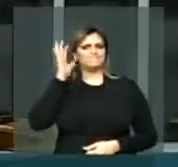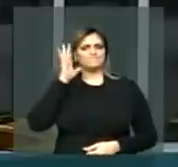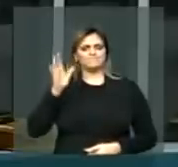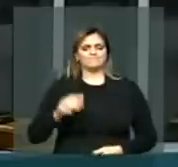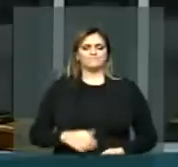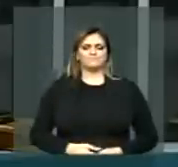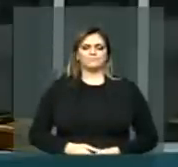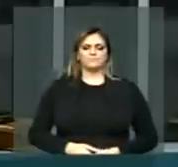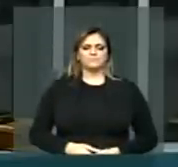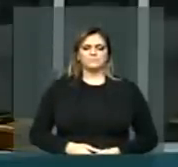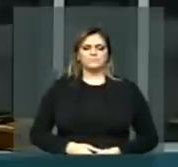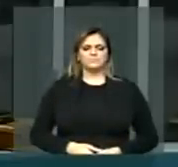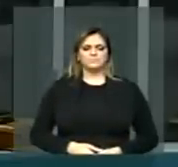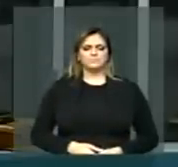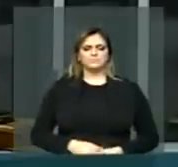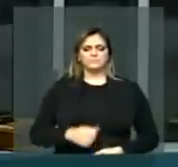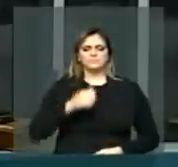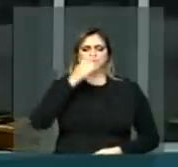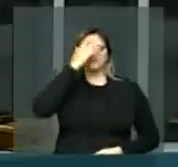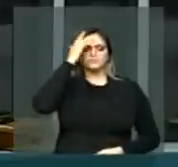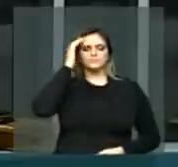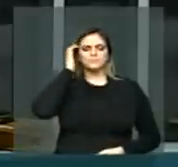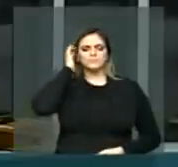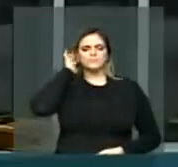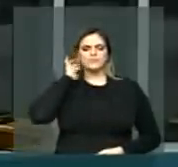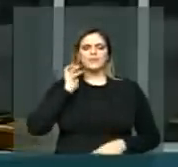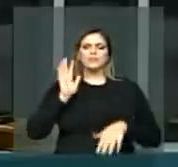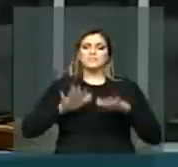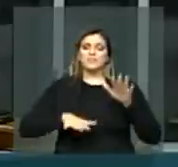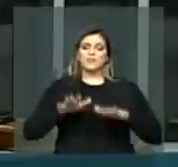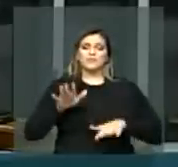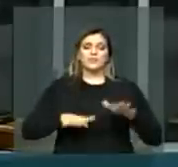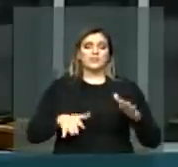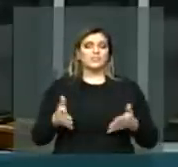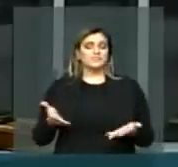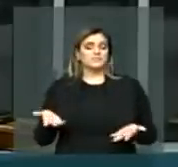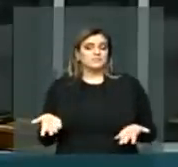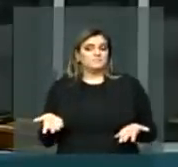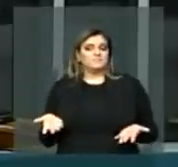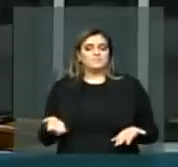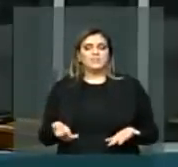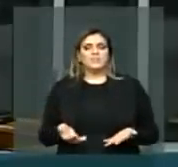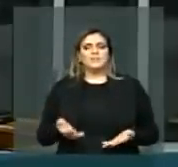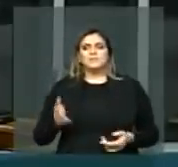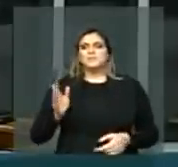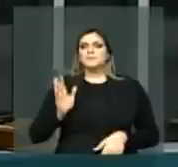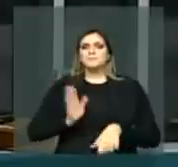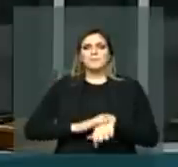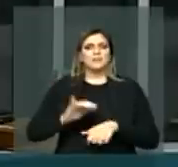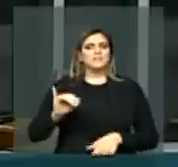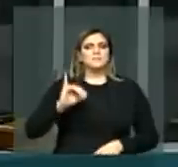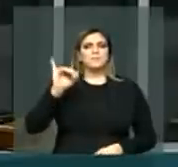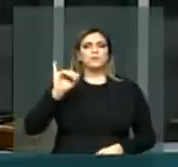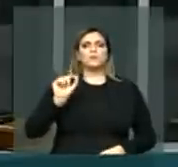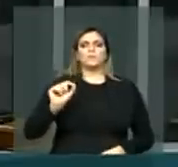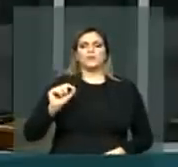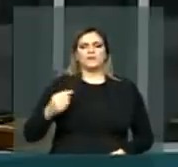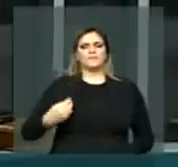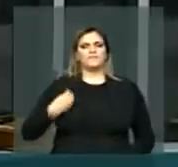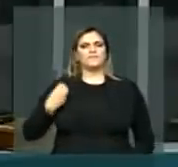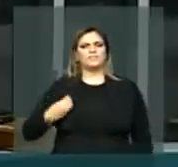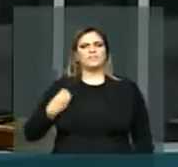Será que no maior e no maior de todos os bens que é a vida,